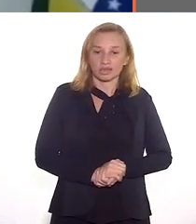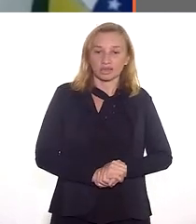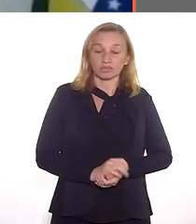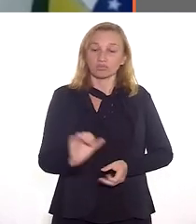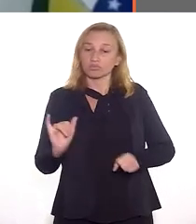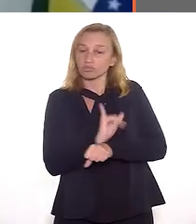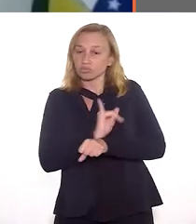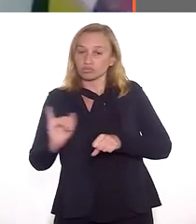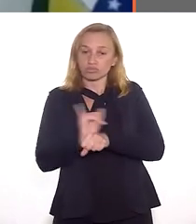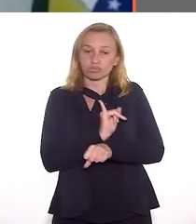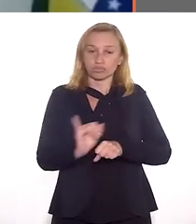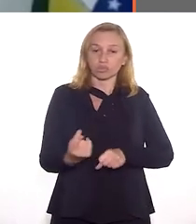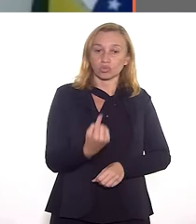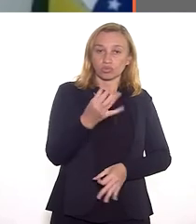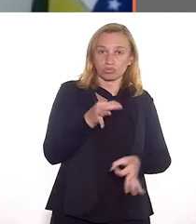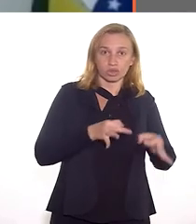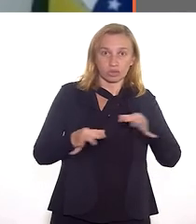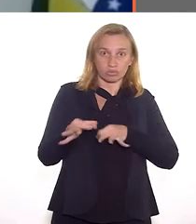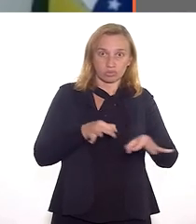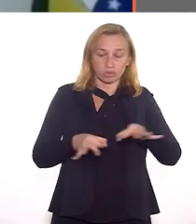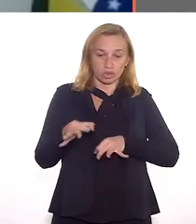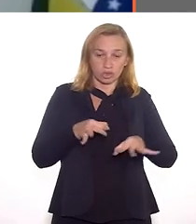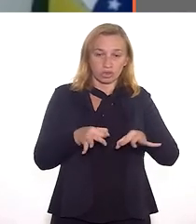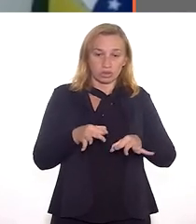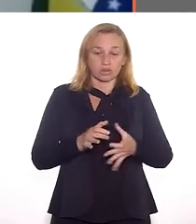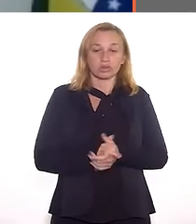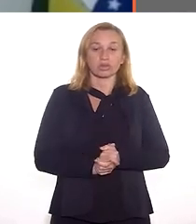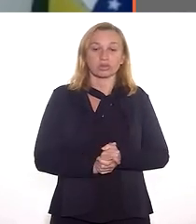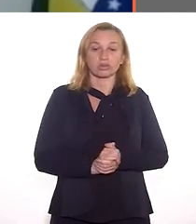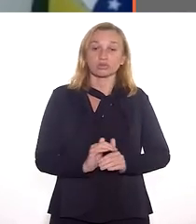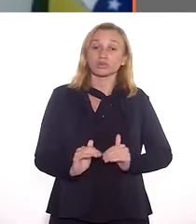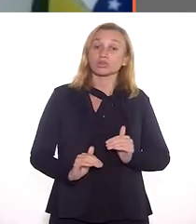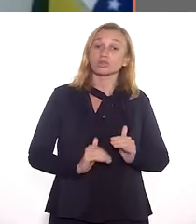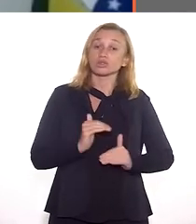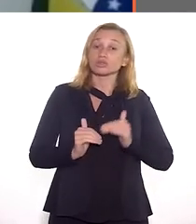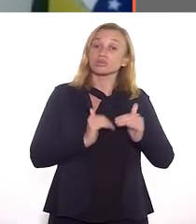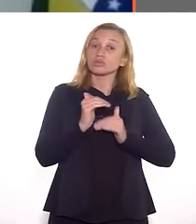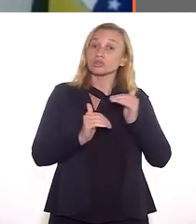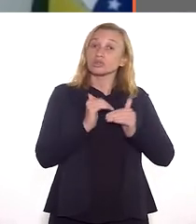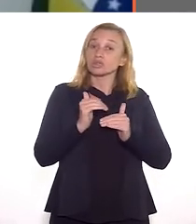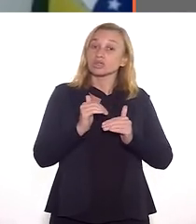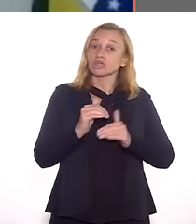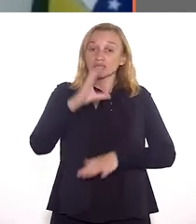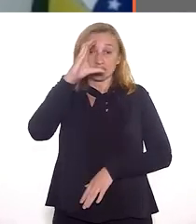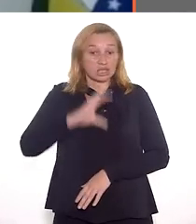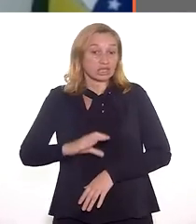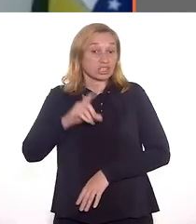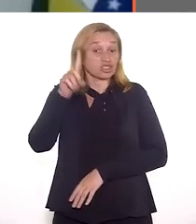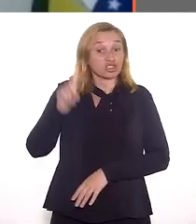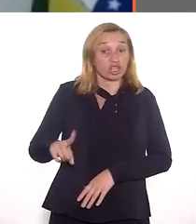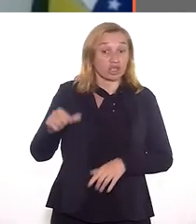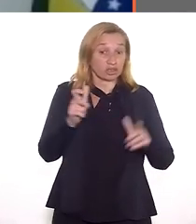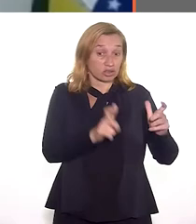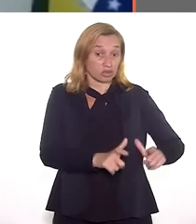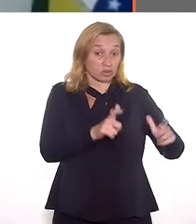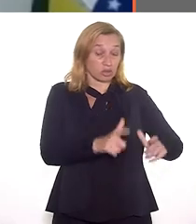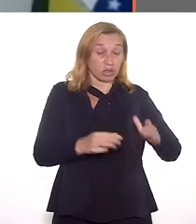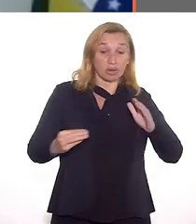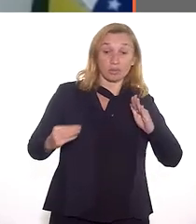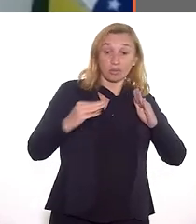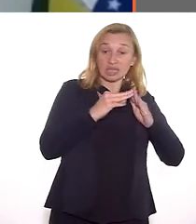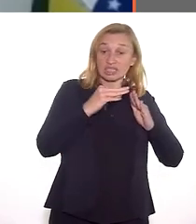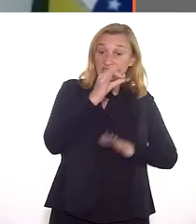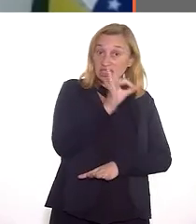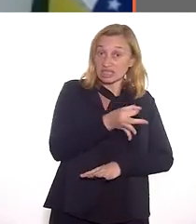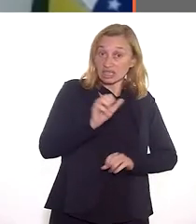é isso? Seria elaborado um plano, um plano para o desenvolvimento cidadania e direitos nesses